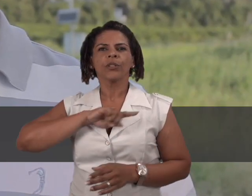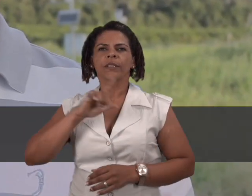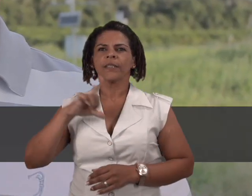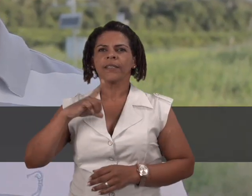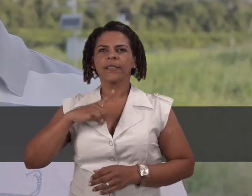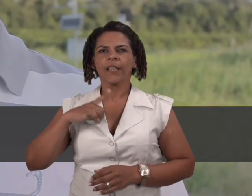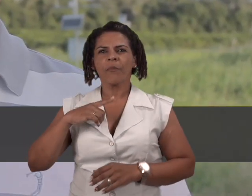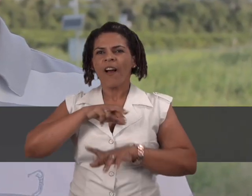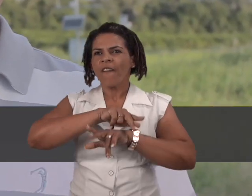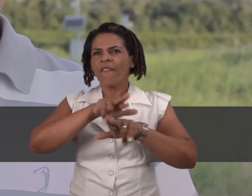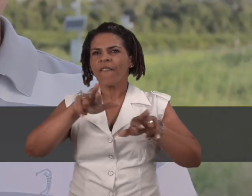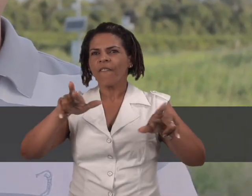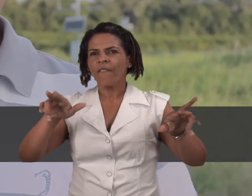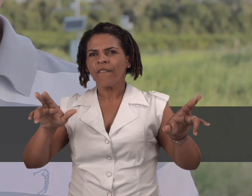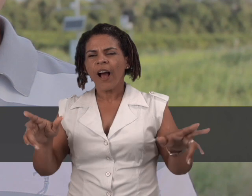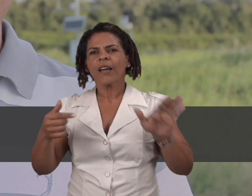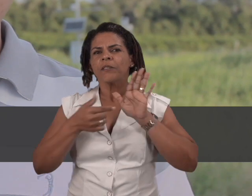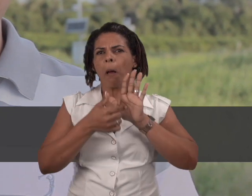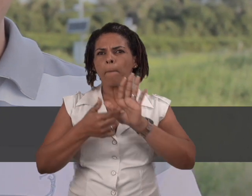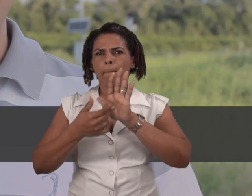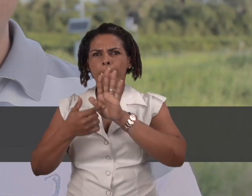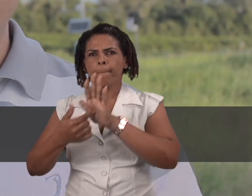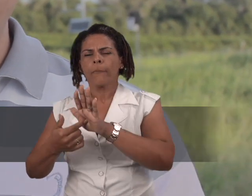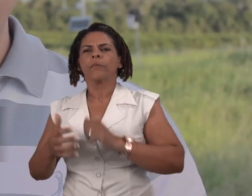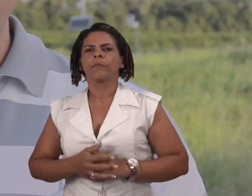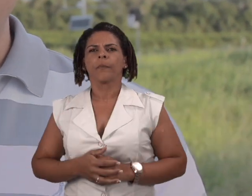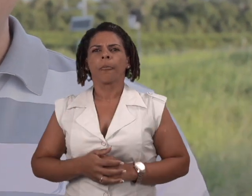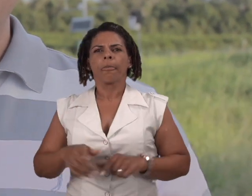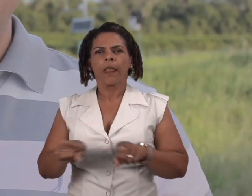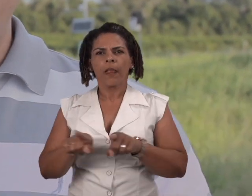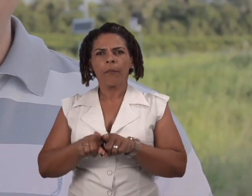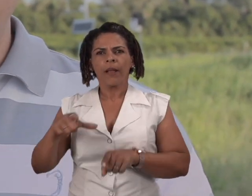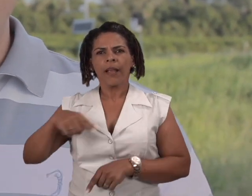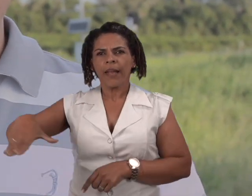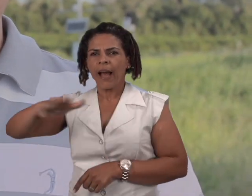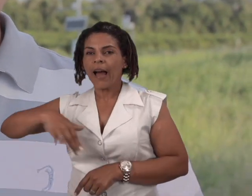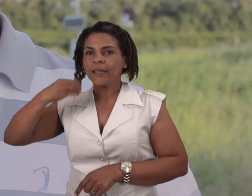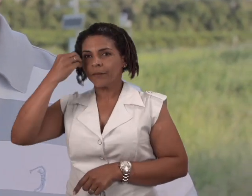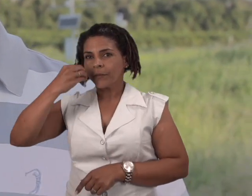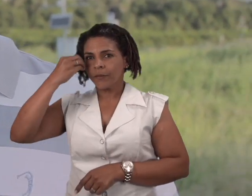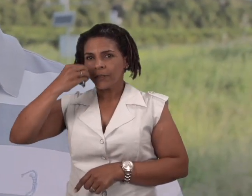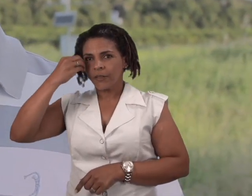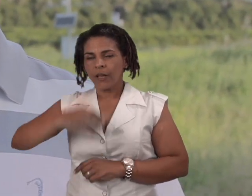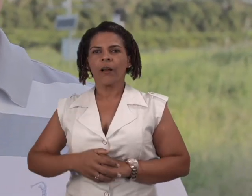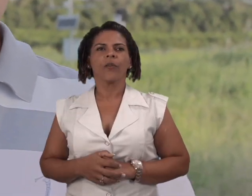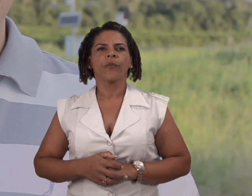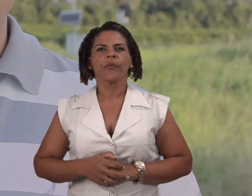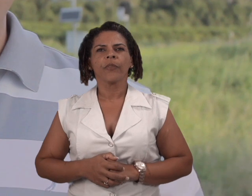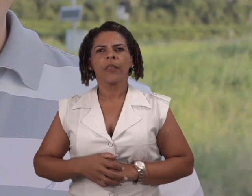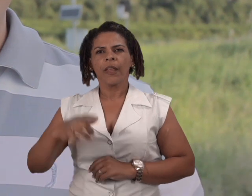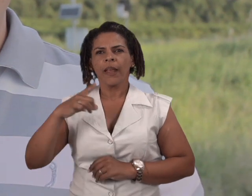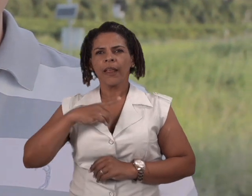Atualmente a gente tem várias unidades demonstrativas, também temos áreas experimentais,